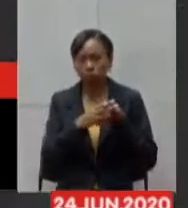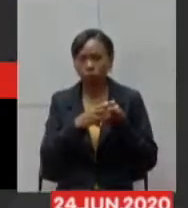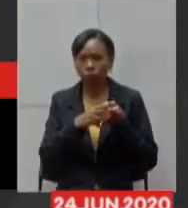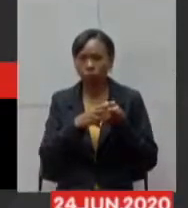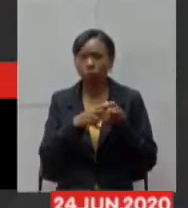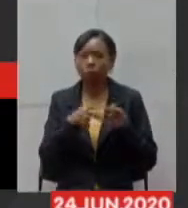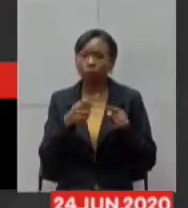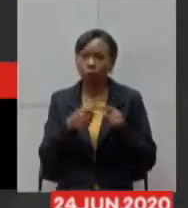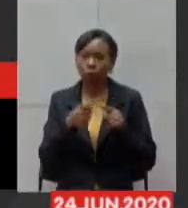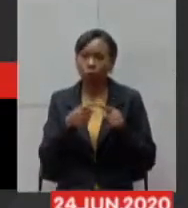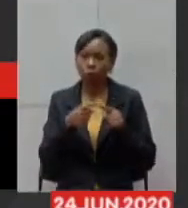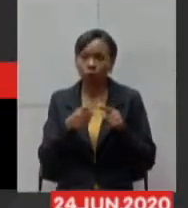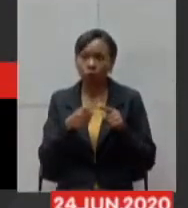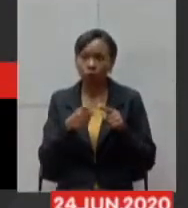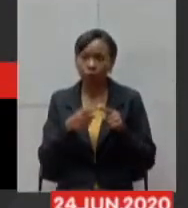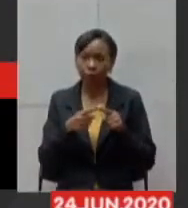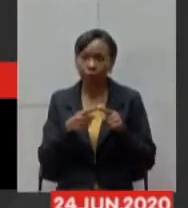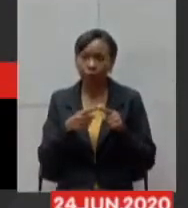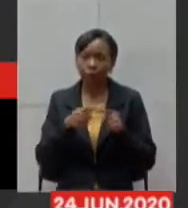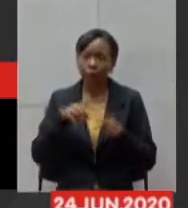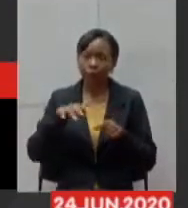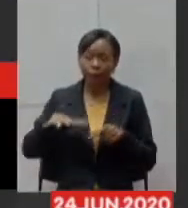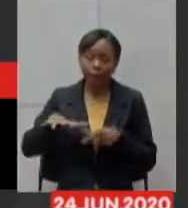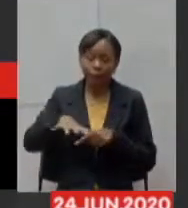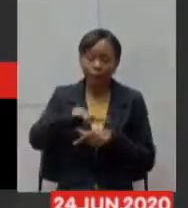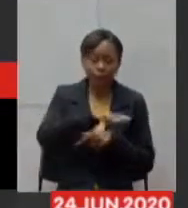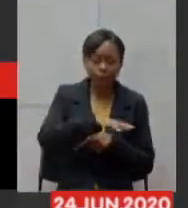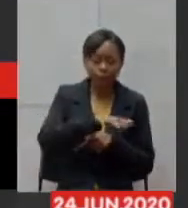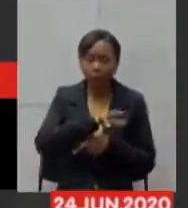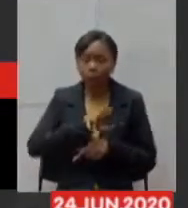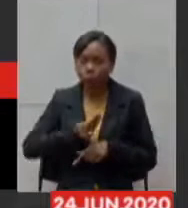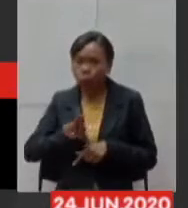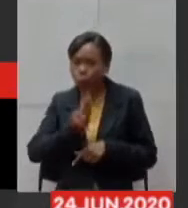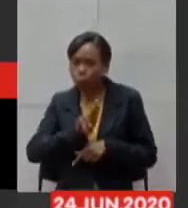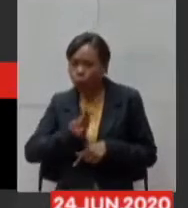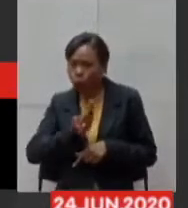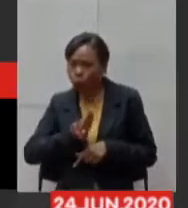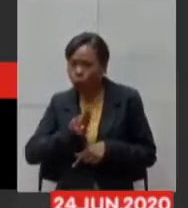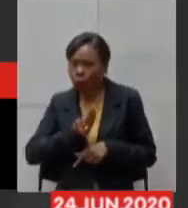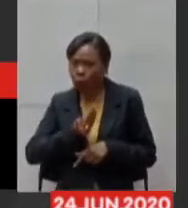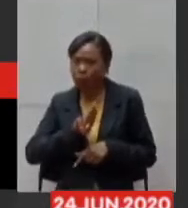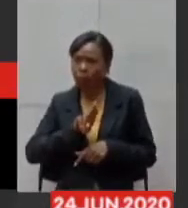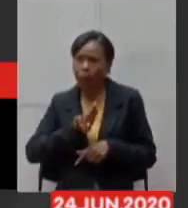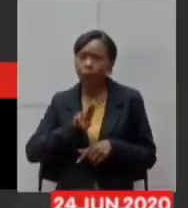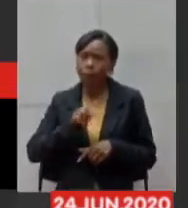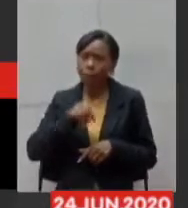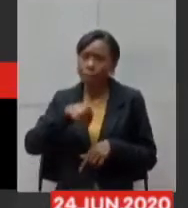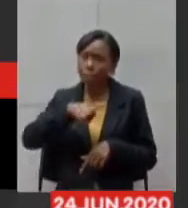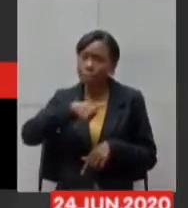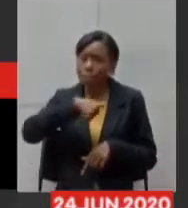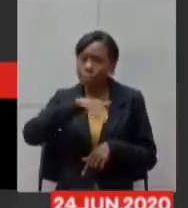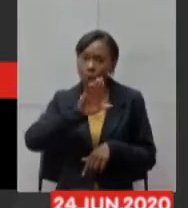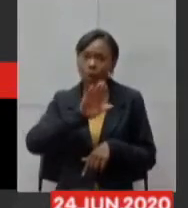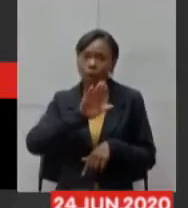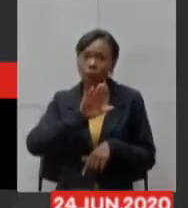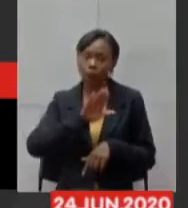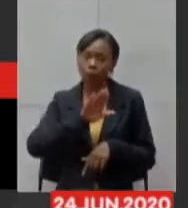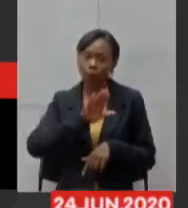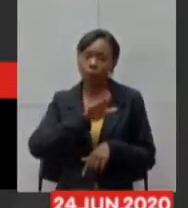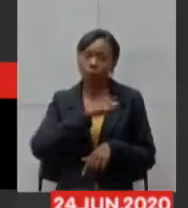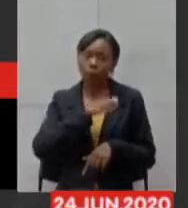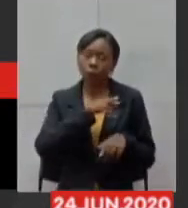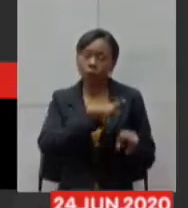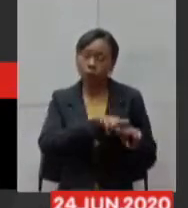que é publicado com o SUS Fácil está sendo efetivamente uma publicação um pouco maior a gente está tentando trazer